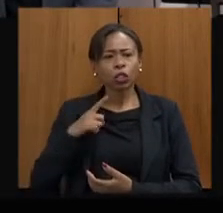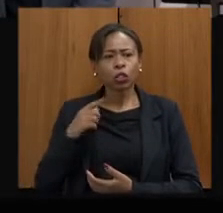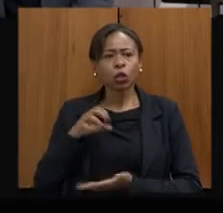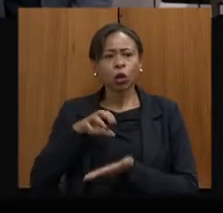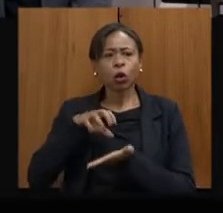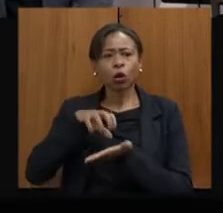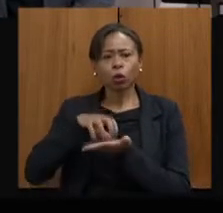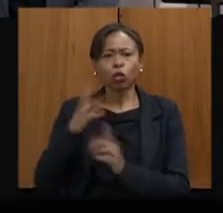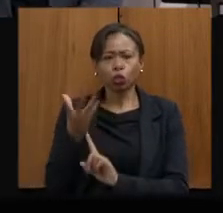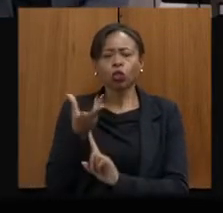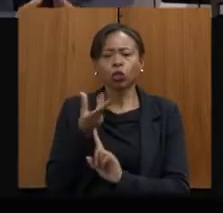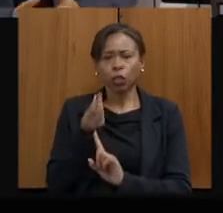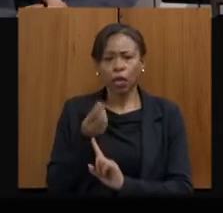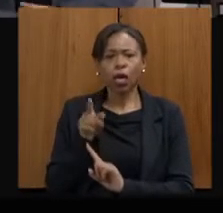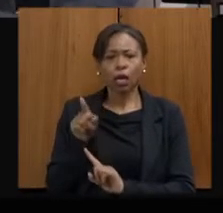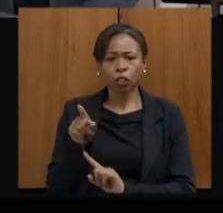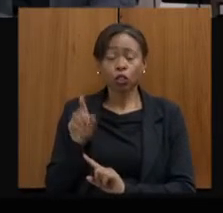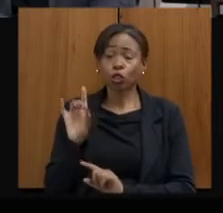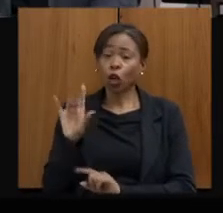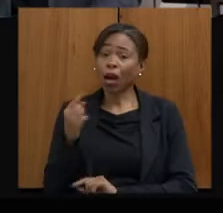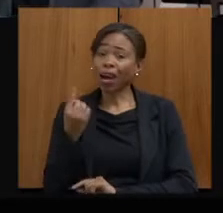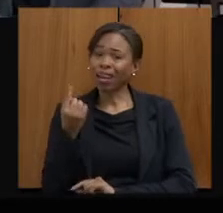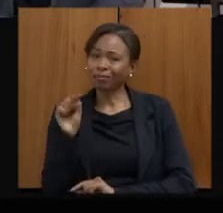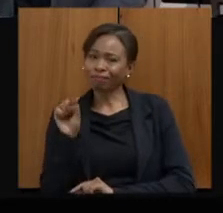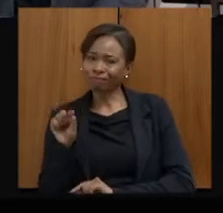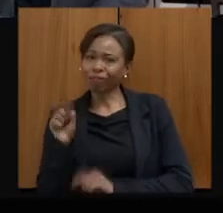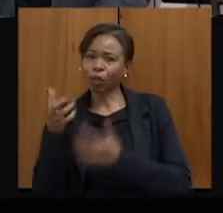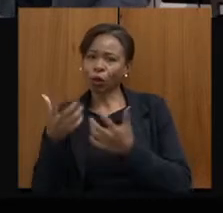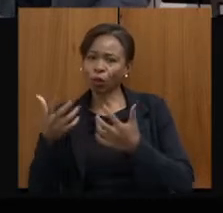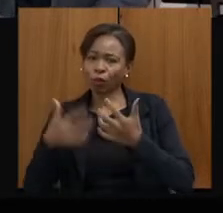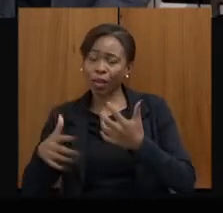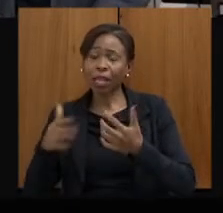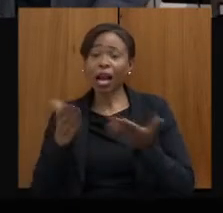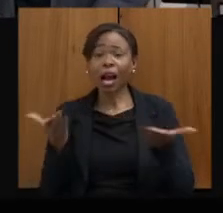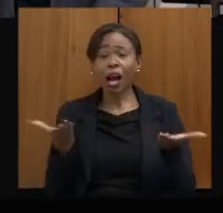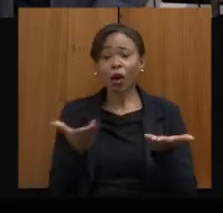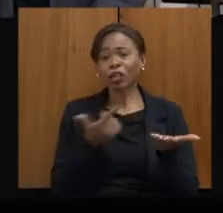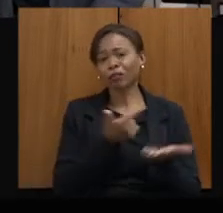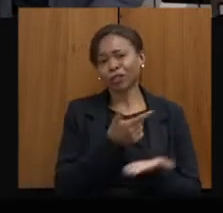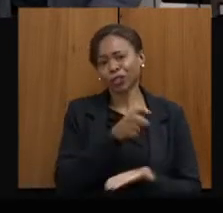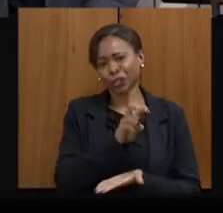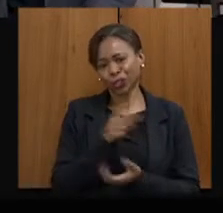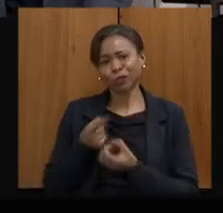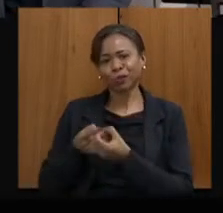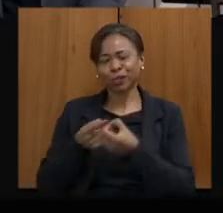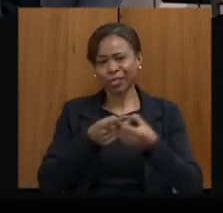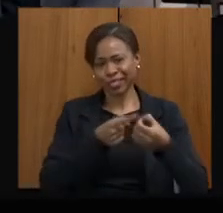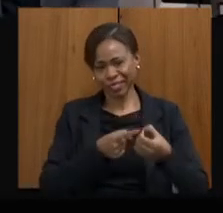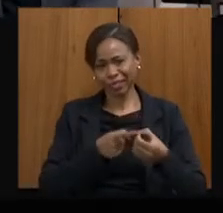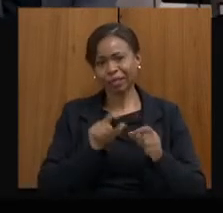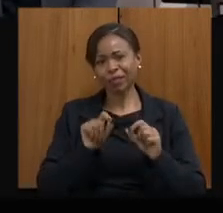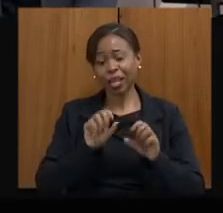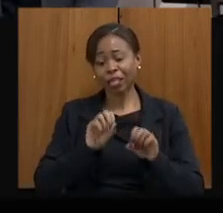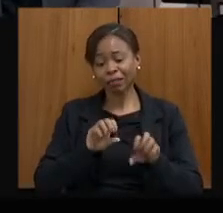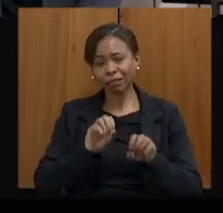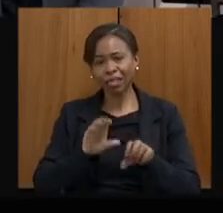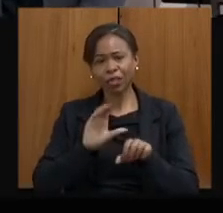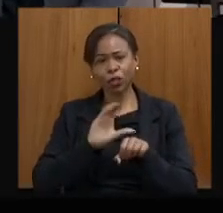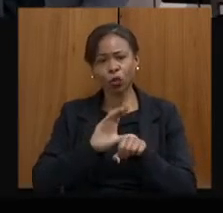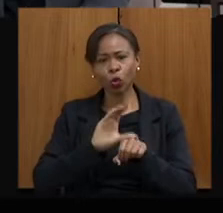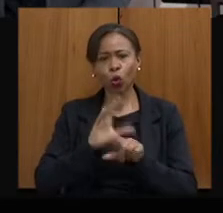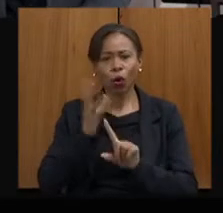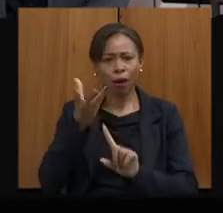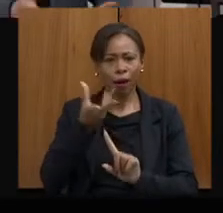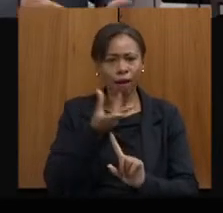hoje ela está em 25 municípios, restaurando o patrimônio histórico, levando formação em artes, e